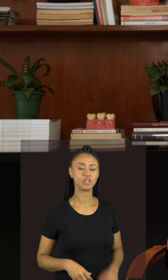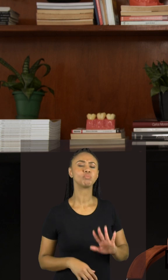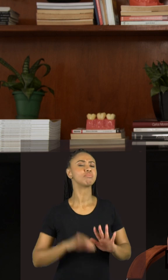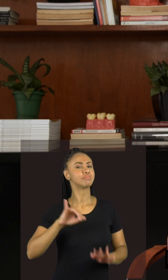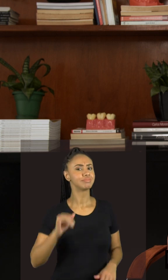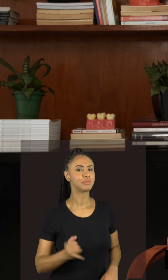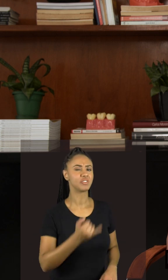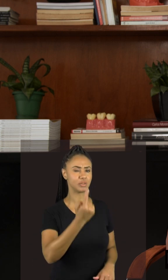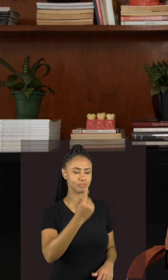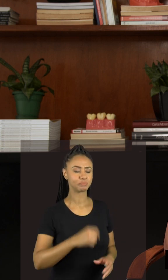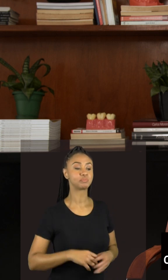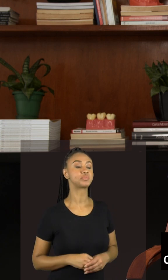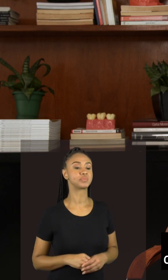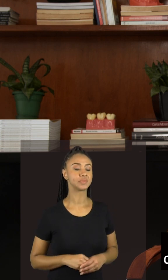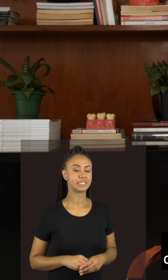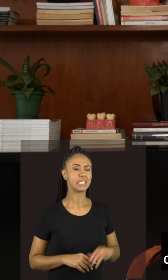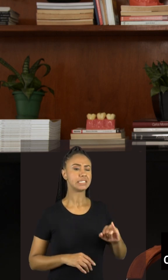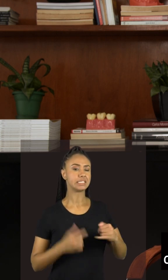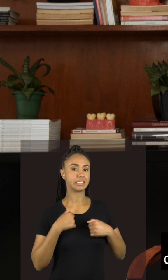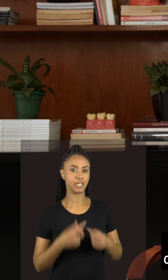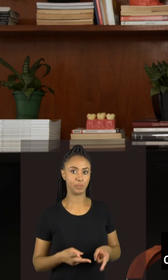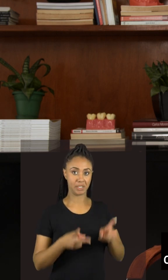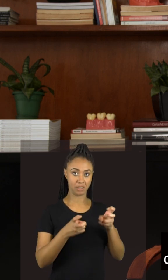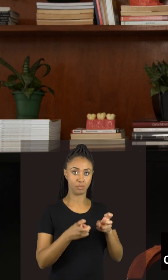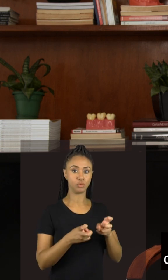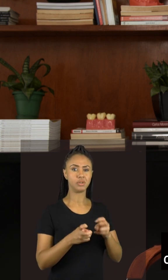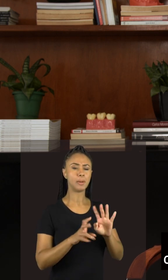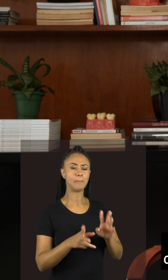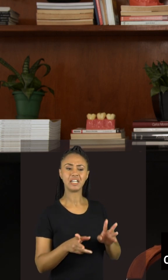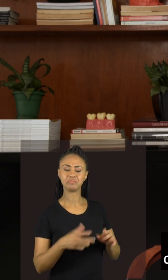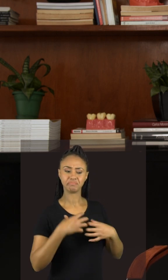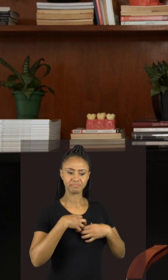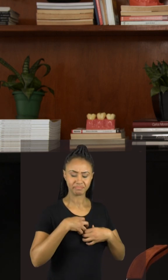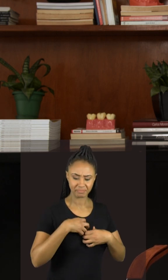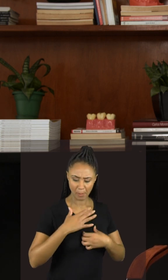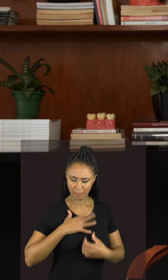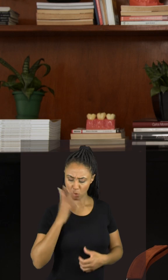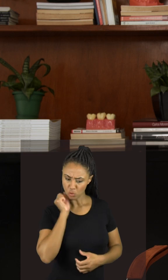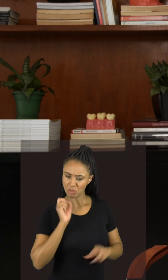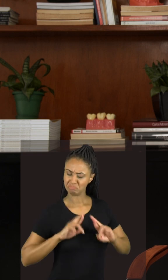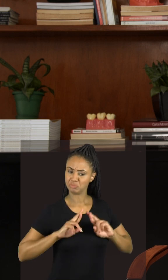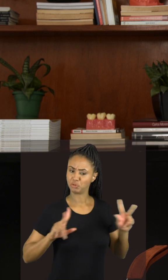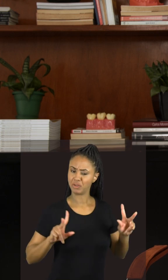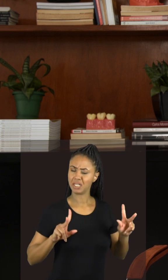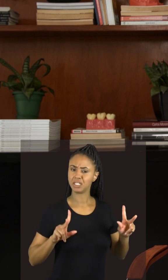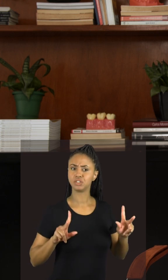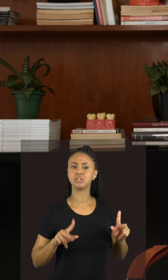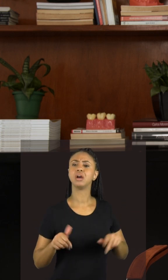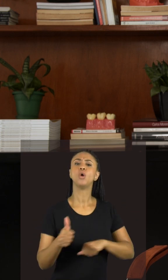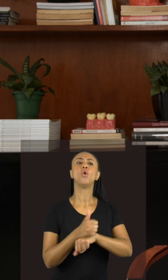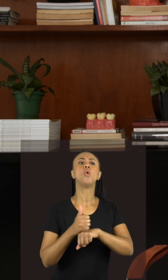E, Jefferson, então, uma coisa. Se eu percebo e acho que tem alguma coisa diferente com o meu sono, qual é o